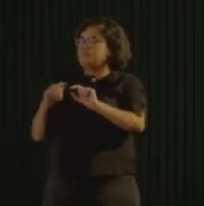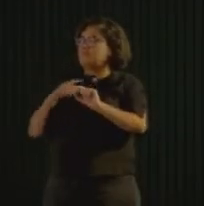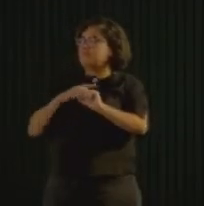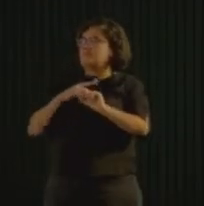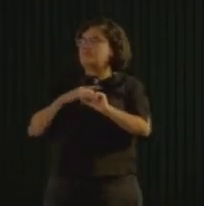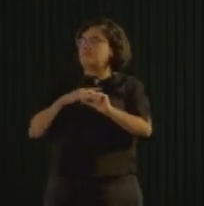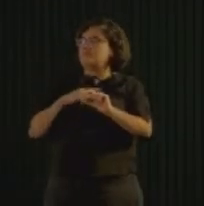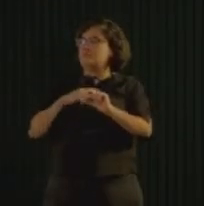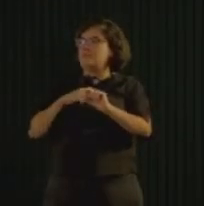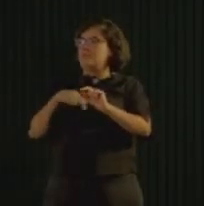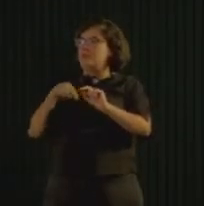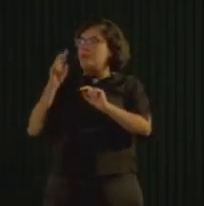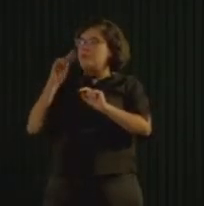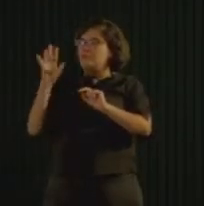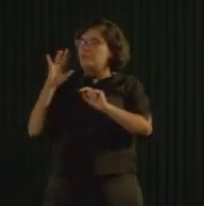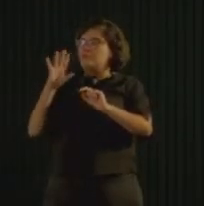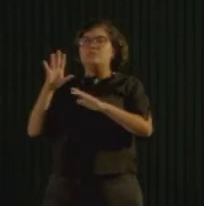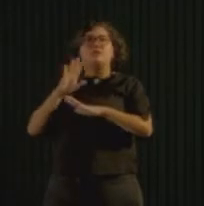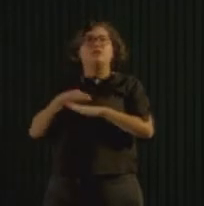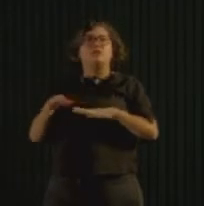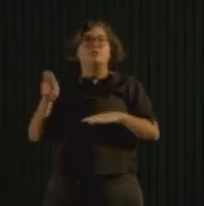já estou sonhando com uma criança aqui nele.